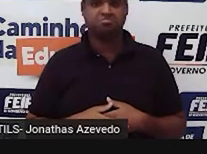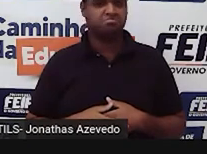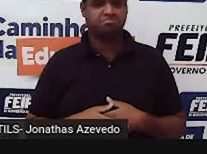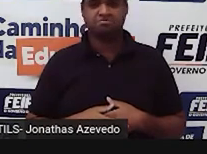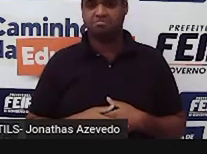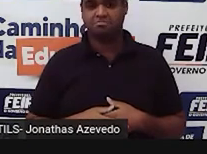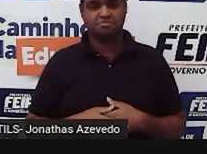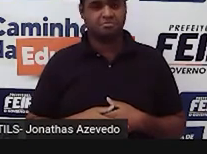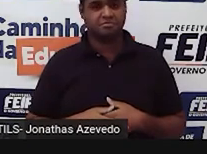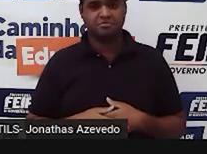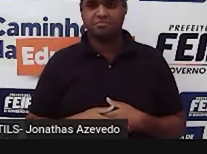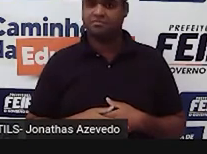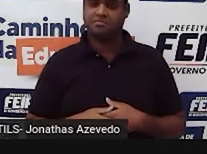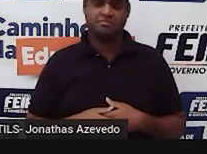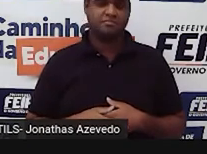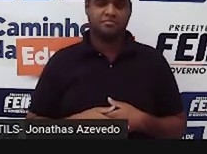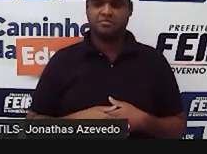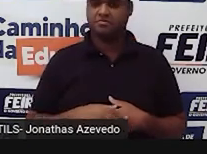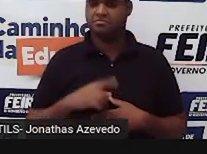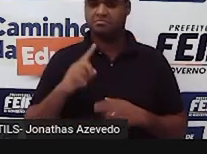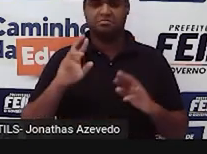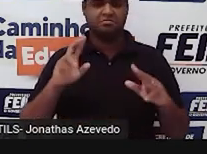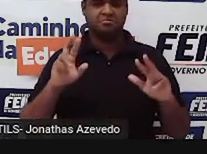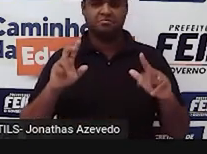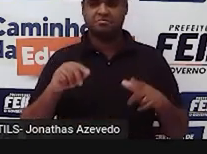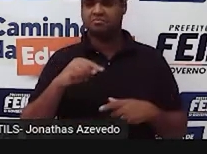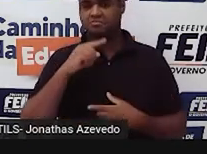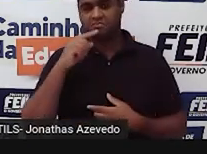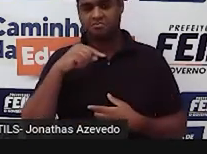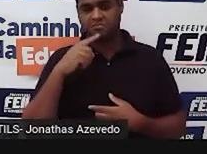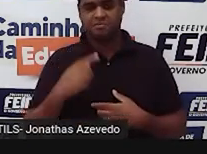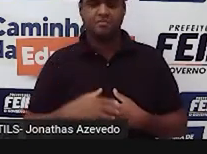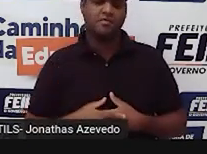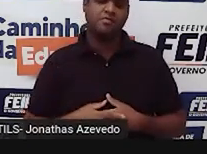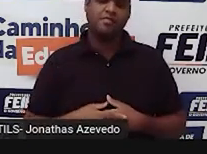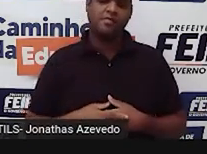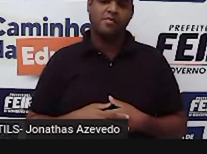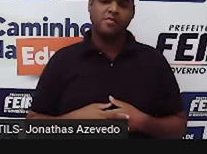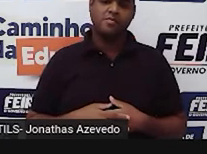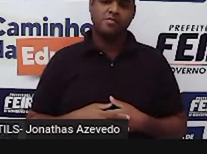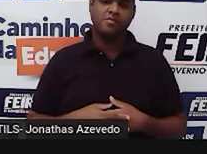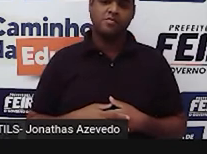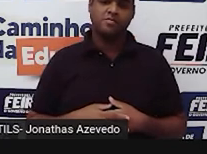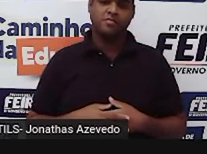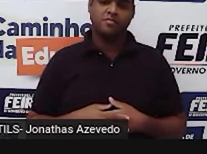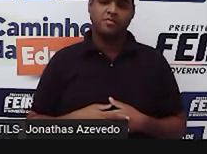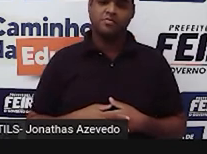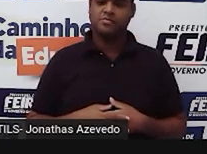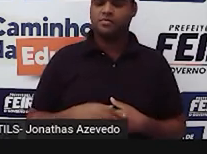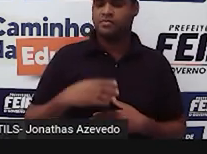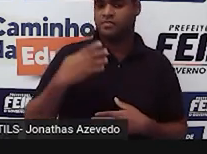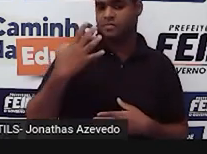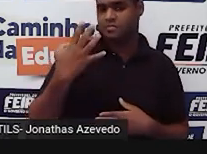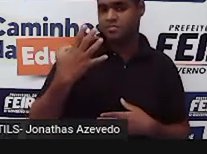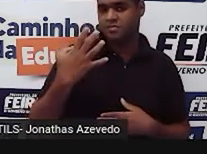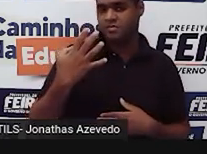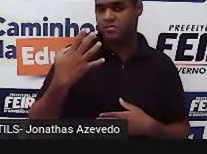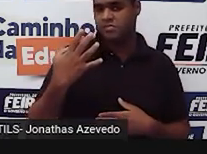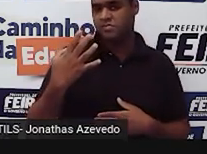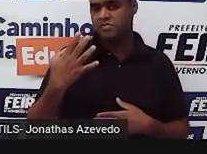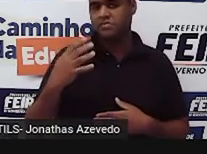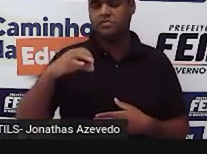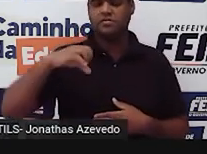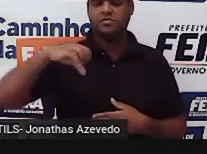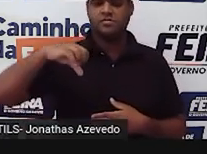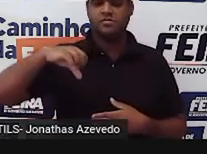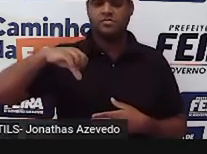Isso aqui não é um triângulo, certo? Quando você faz um lado medindo 4 e o outro medindo 9,